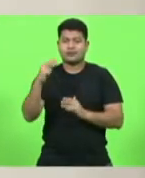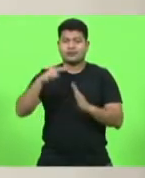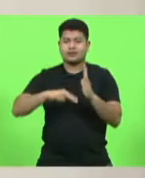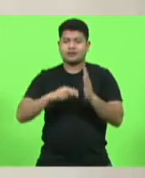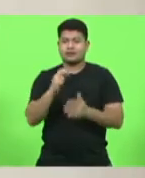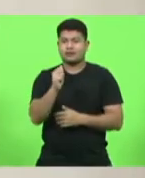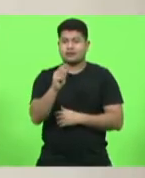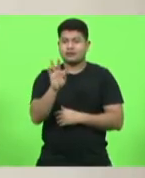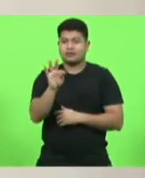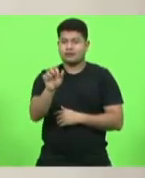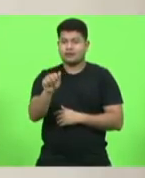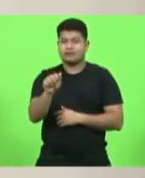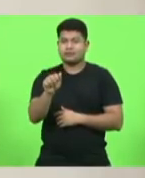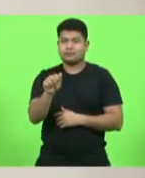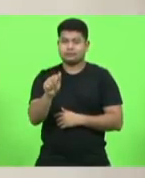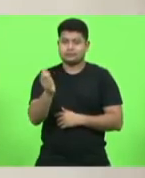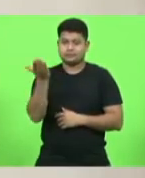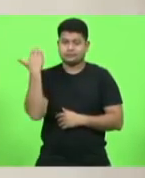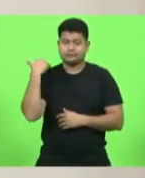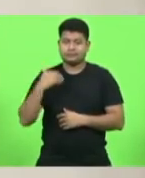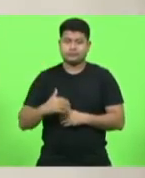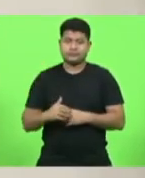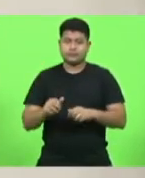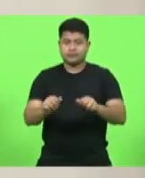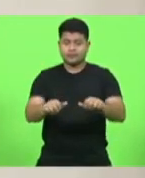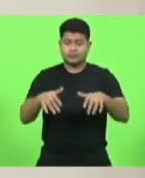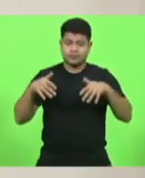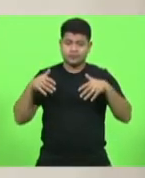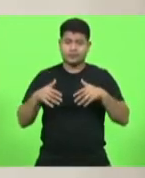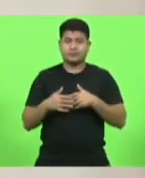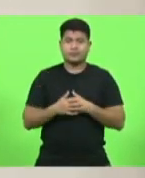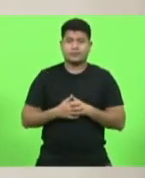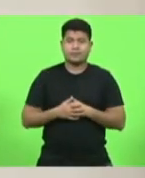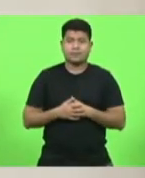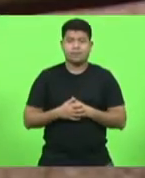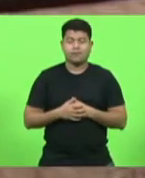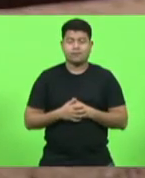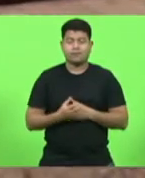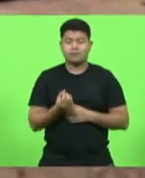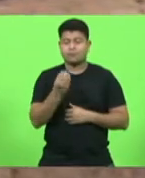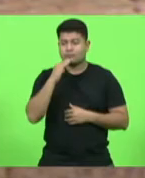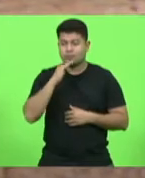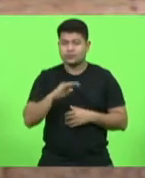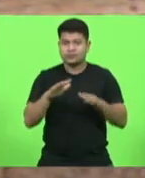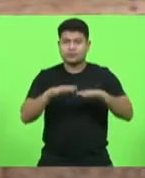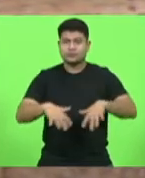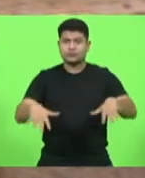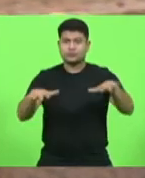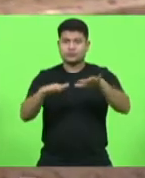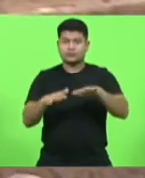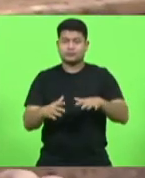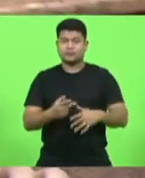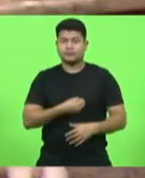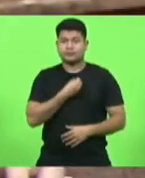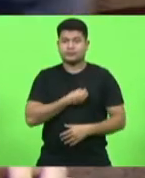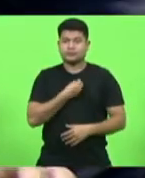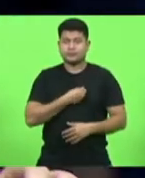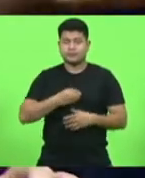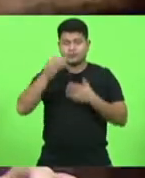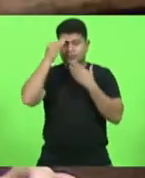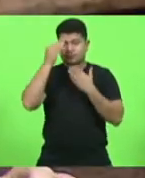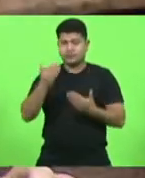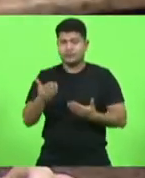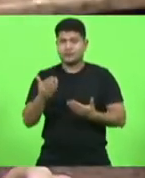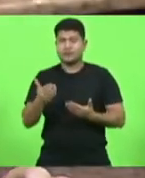sessão anterior. Por favor, deputado. Uma boa tarde a todos os presentes. Muito obrigado por essa